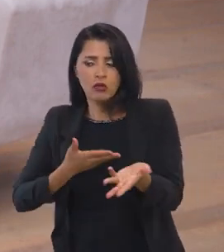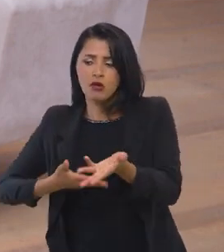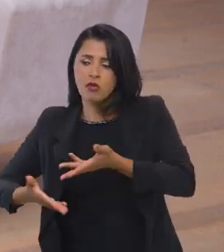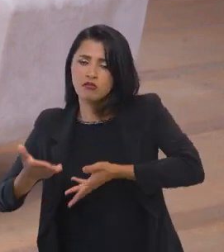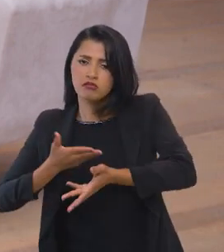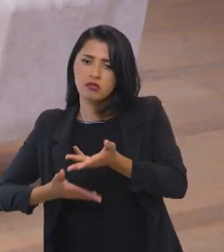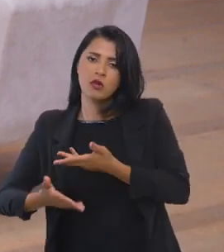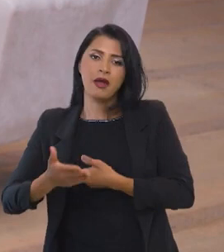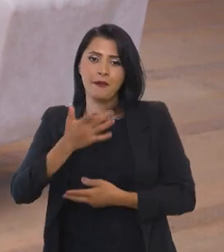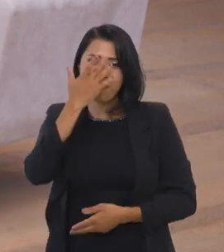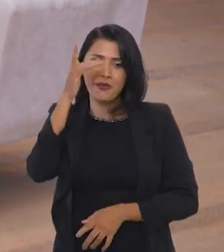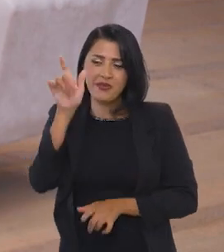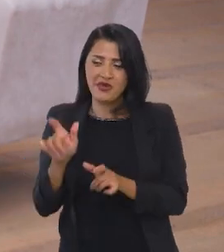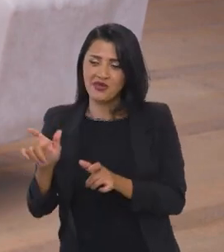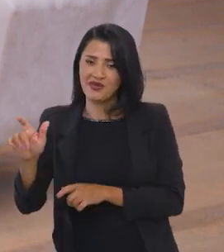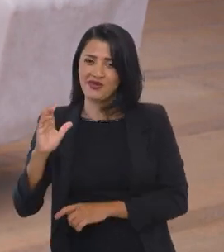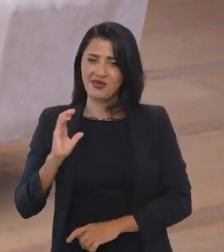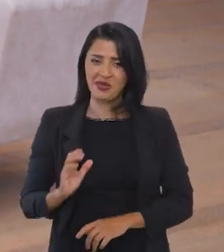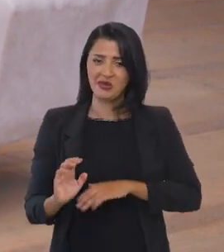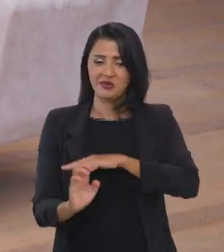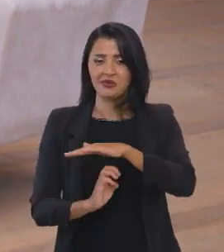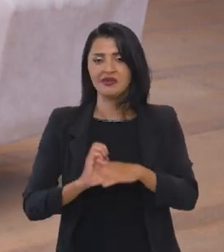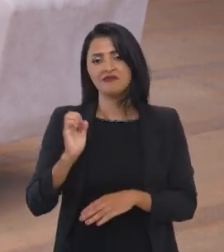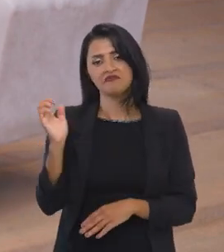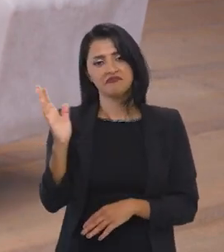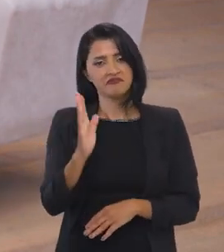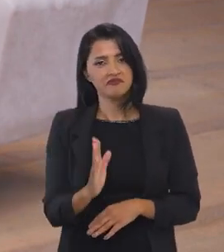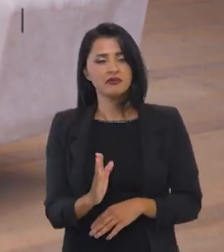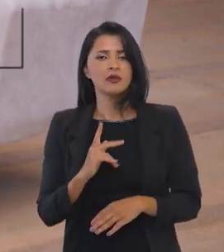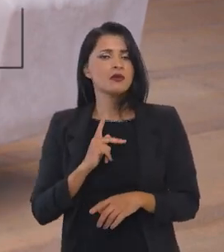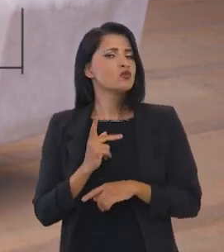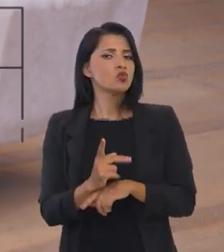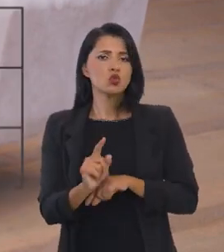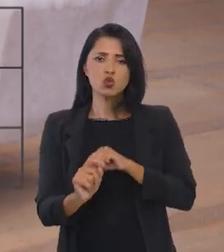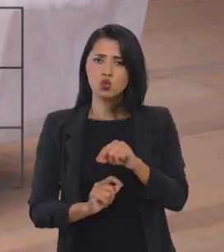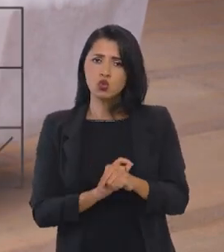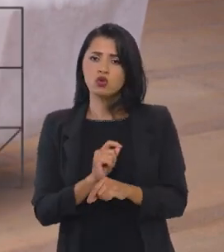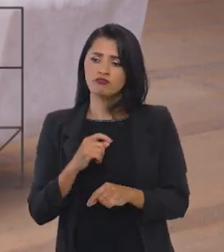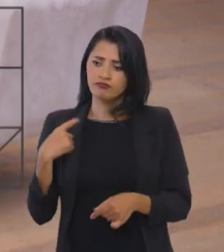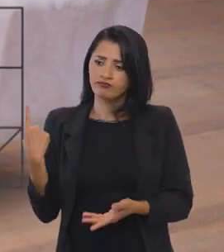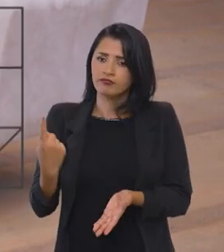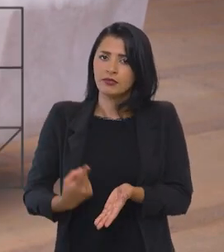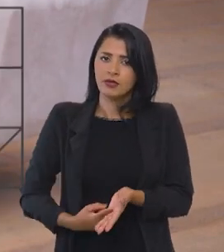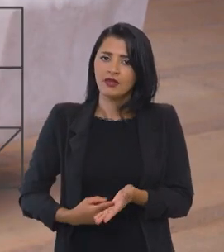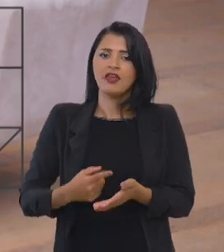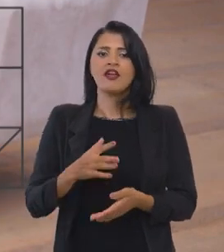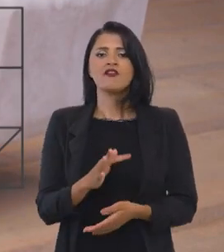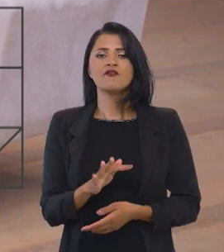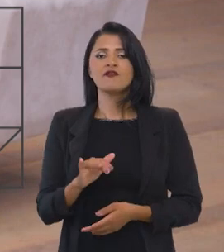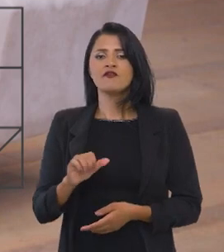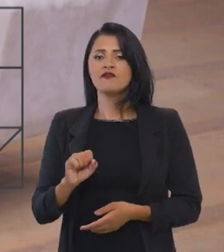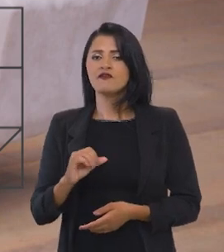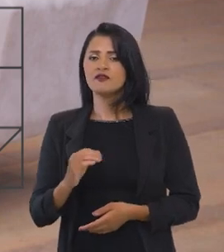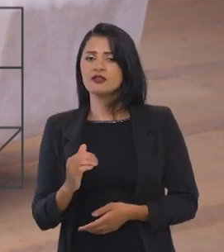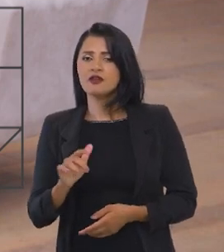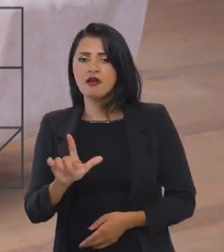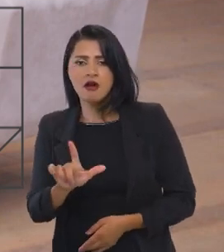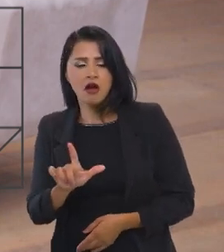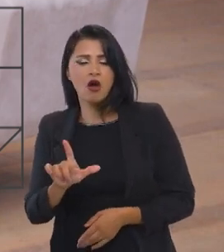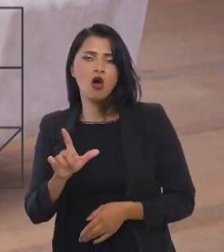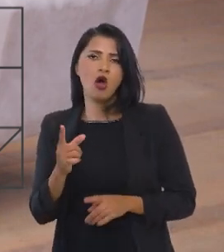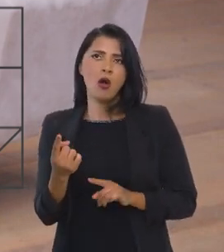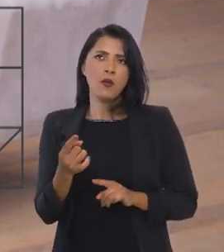abrimos aos contribuintes, aos cidadãos, às empresas brasileiras, na busca dessa conformidade fiscal. Então,